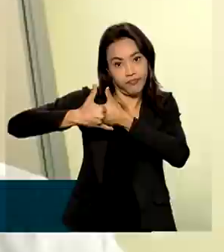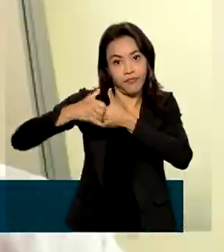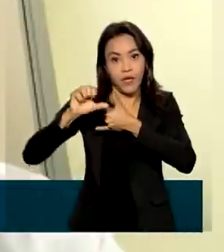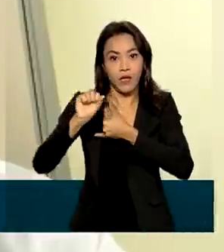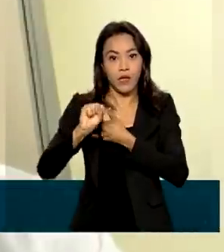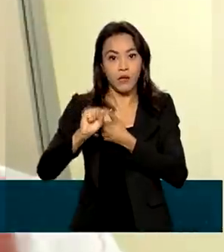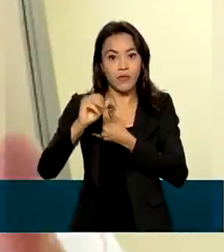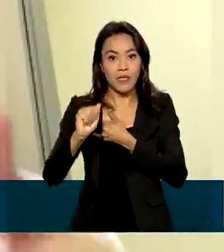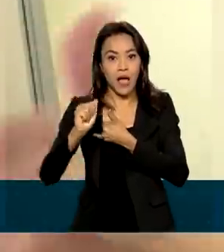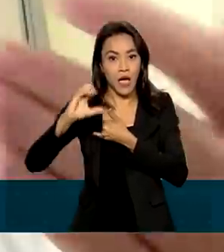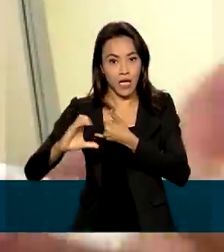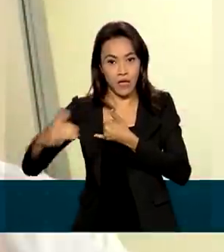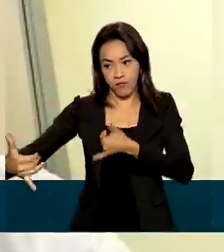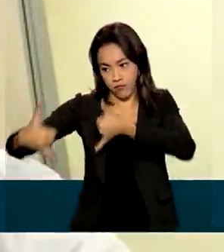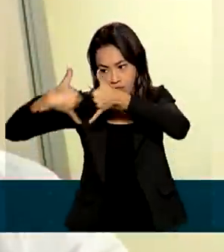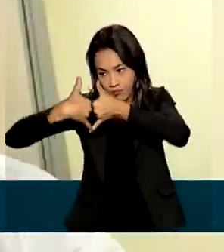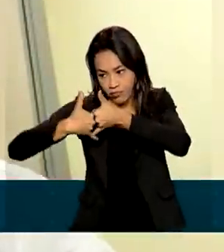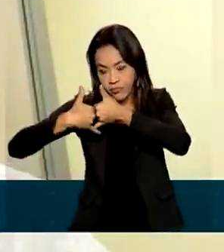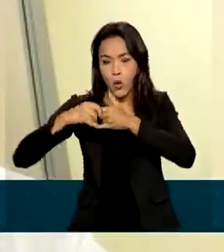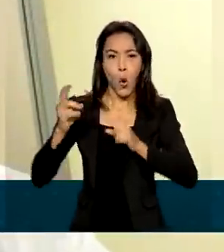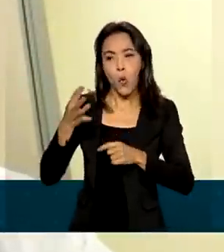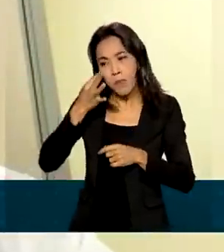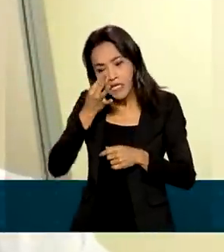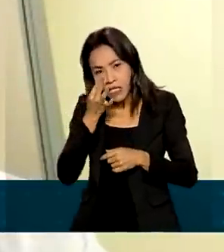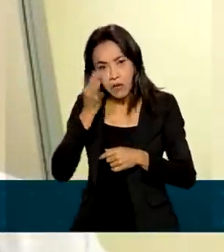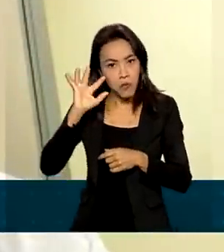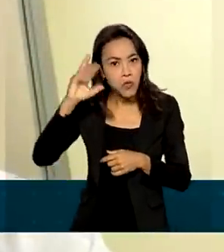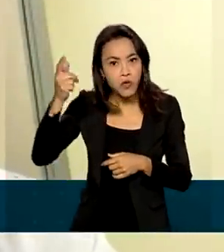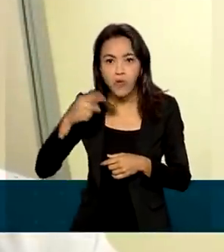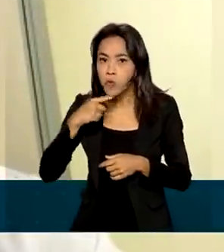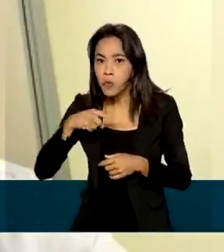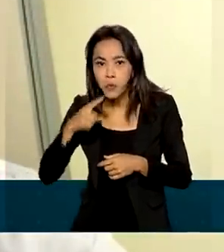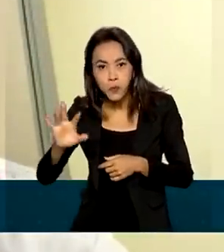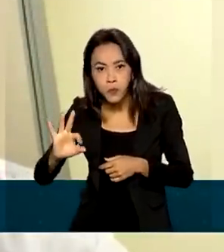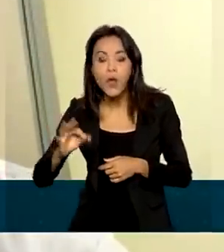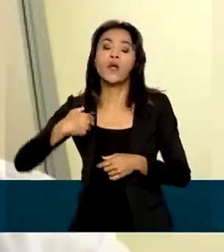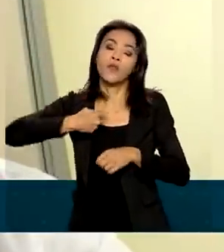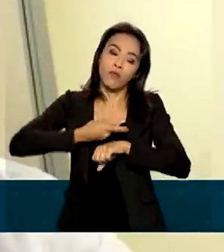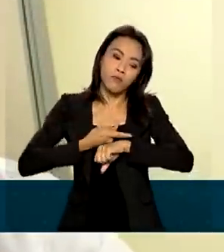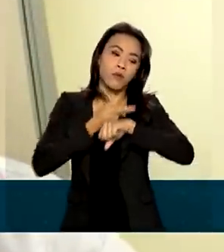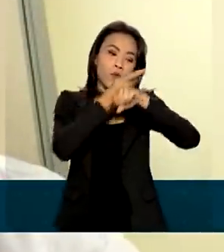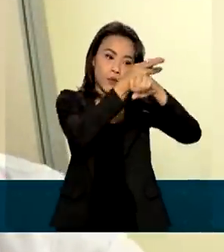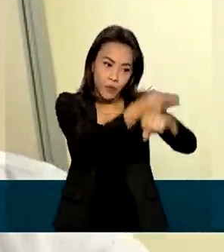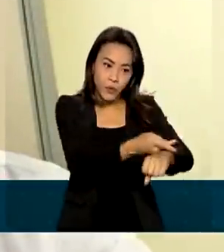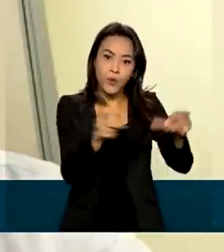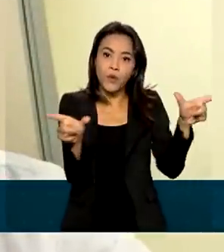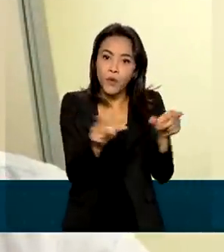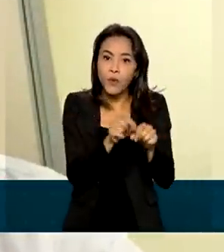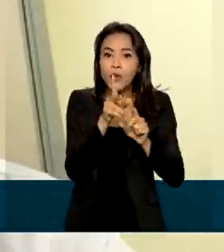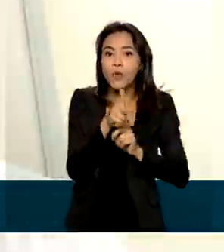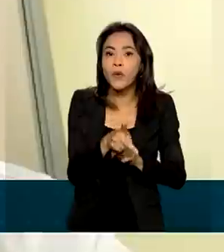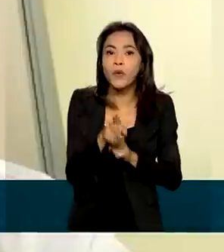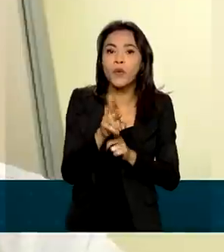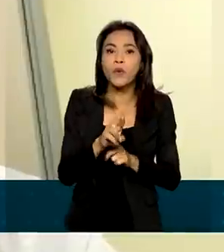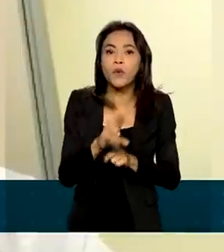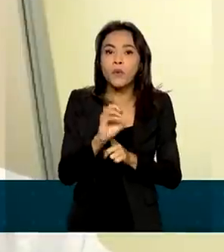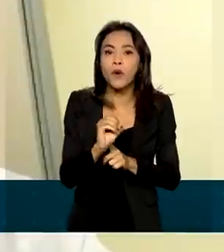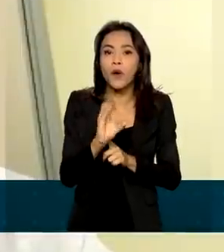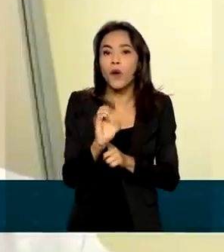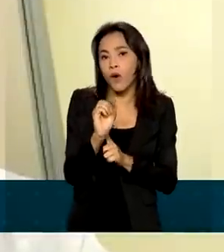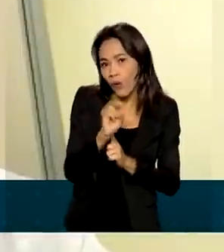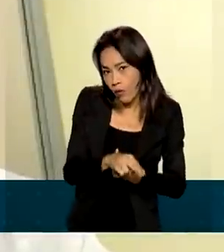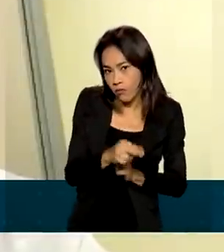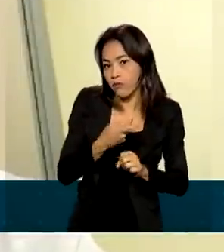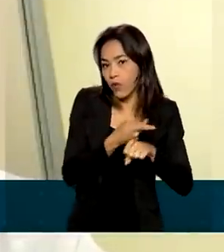atendimento telefônico, seja de forma presencial, nós recomendamos que o consumidor procure um órgão de defesa do consumidor. Se ainda assim